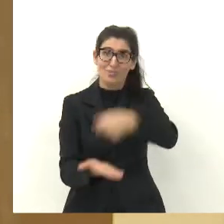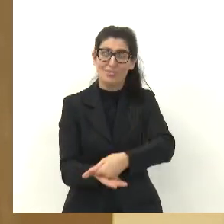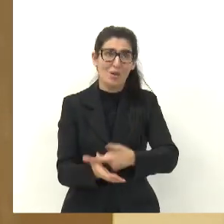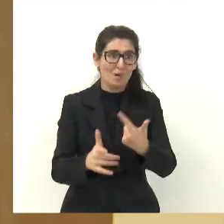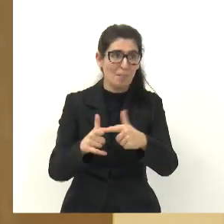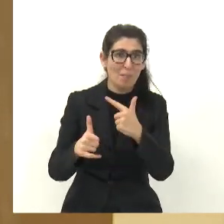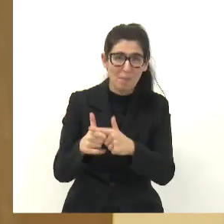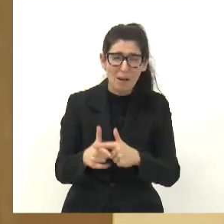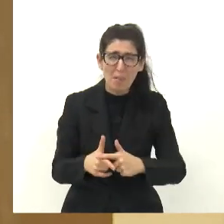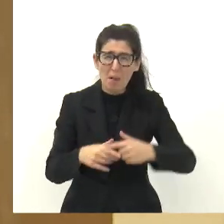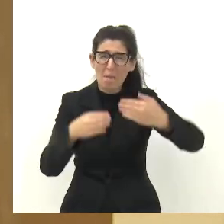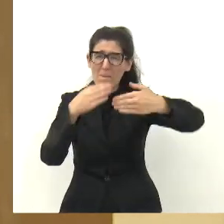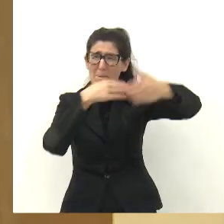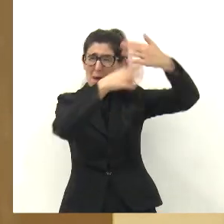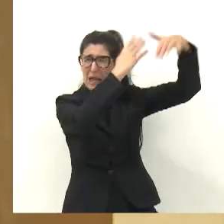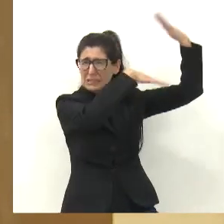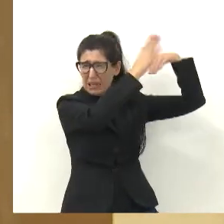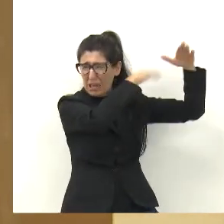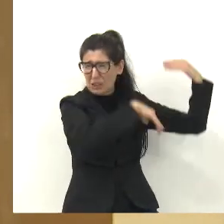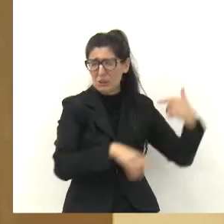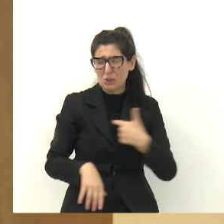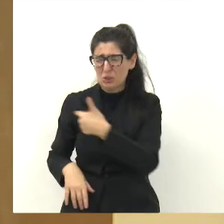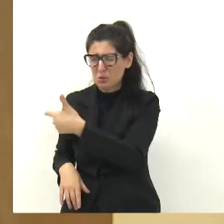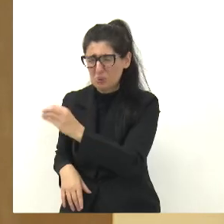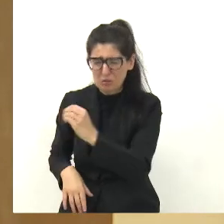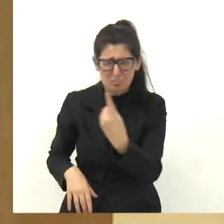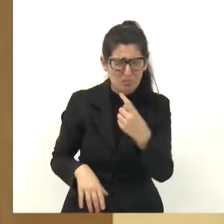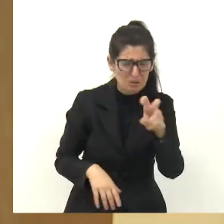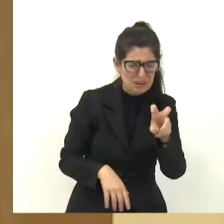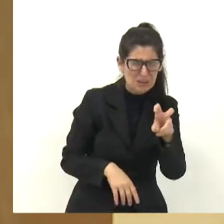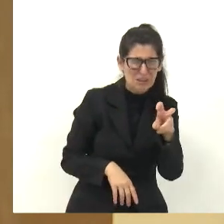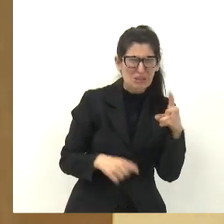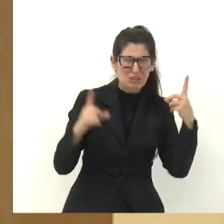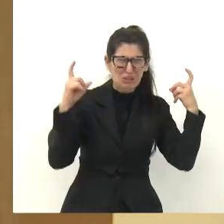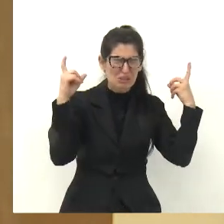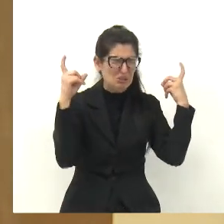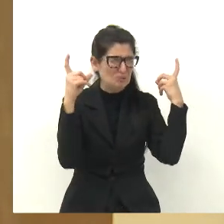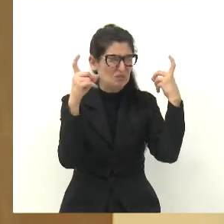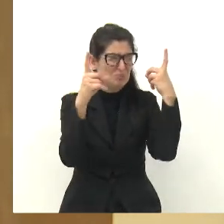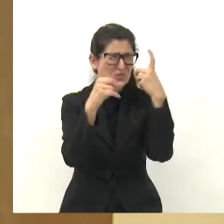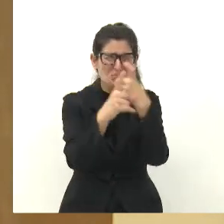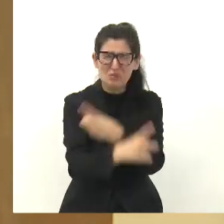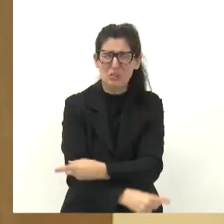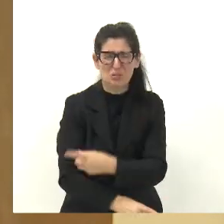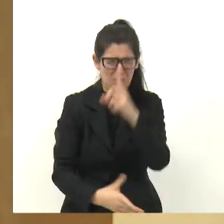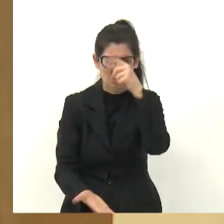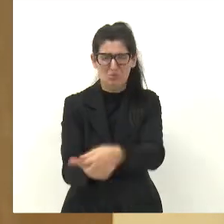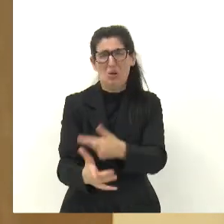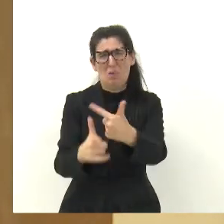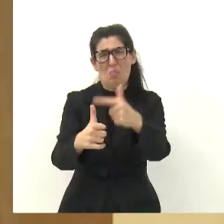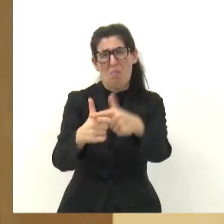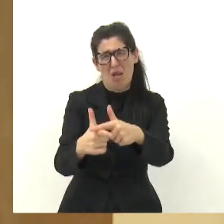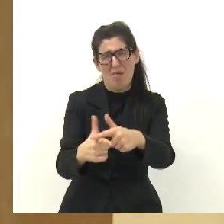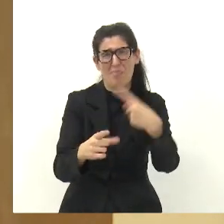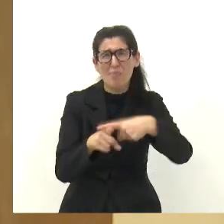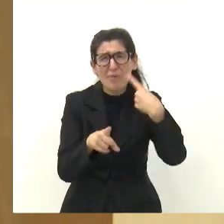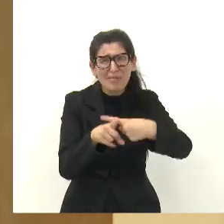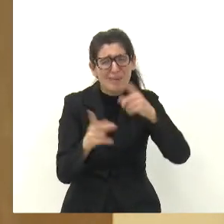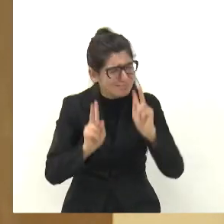2015, ele via tendo dificuldade na sua energia, e essa moça, de bom coração,